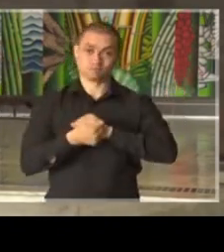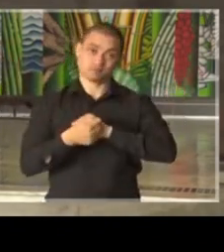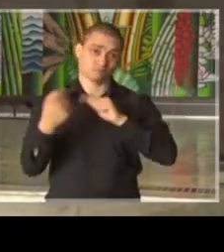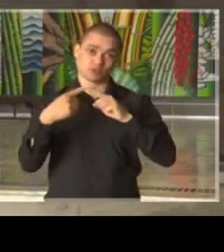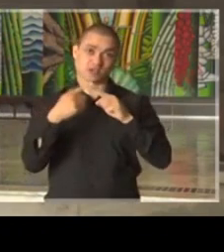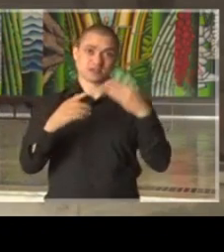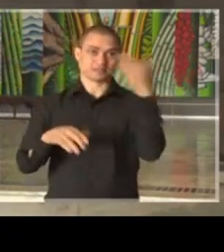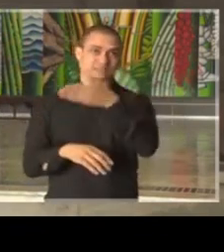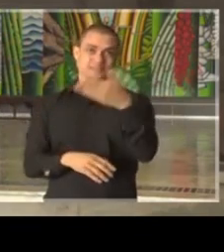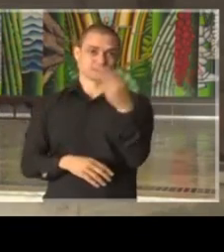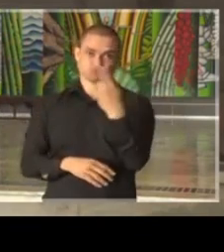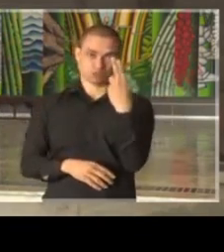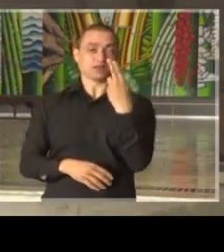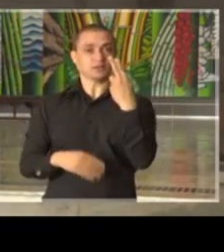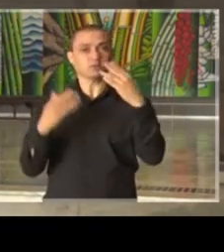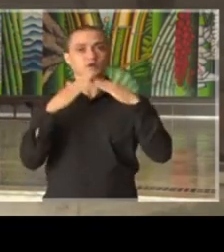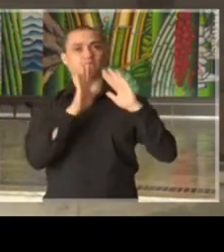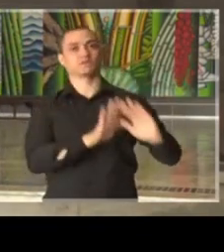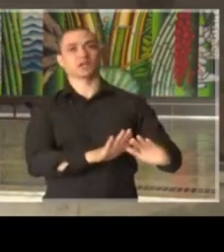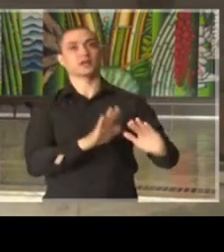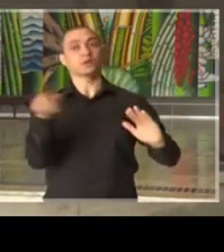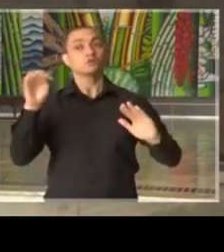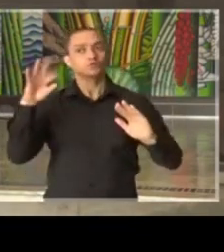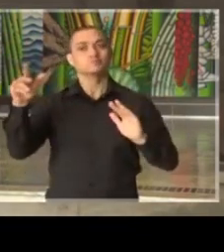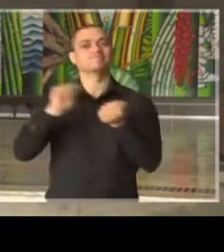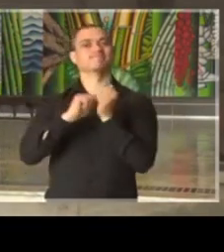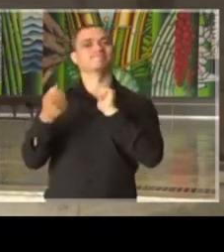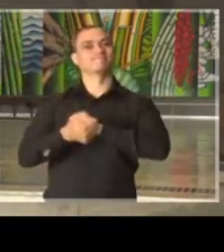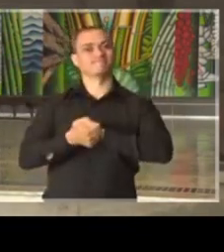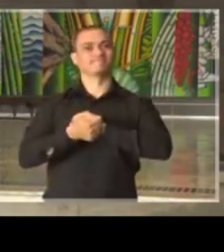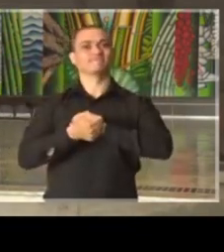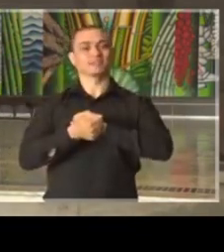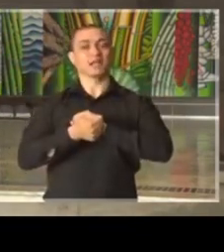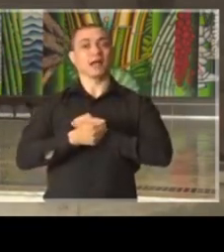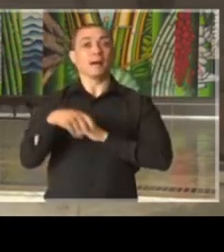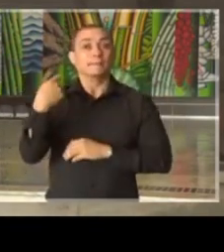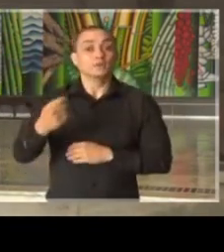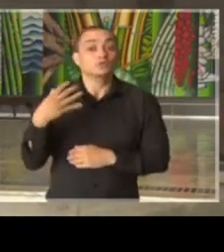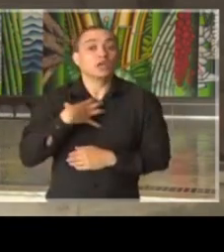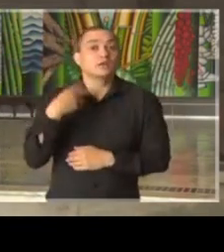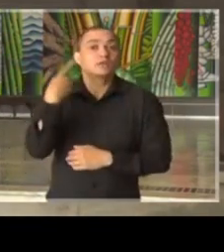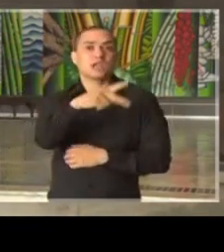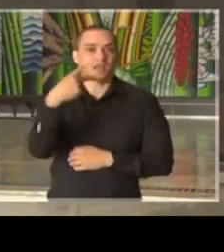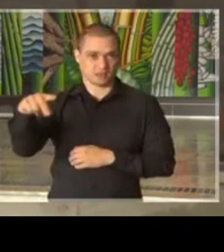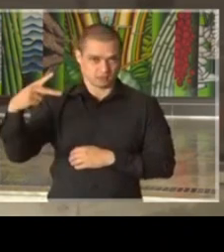suas missas, dos seus cultos e das suas manifestações.